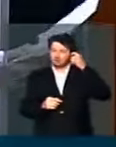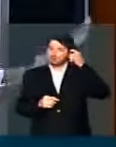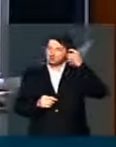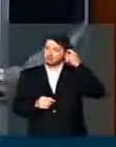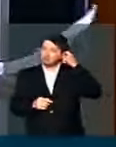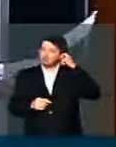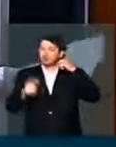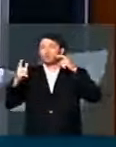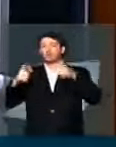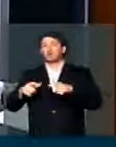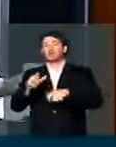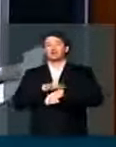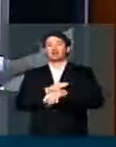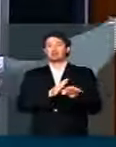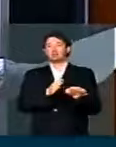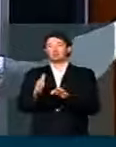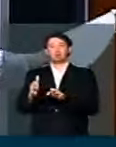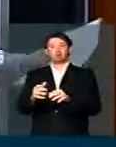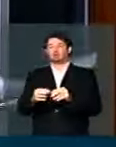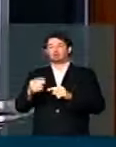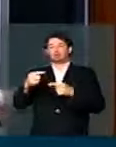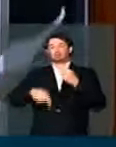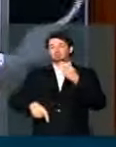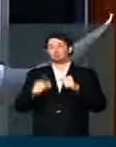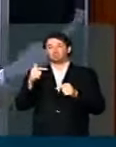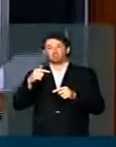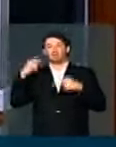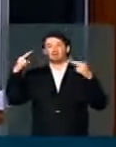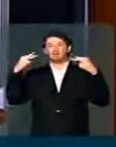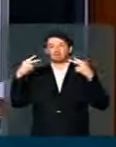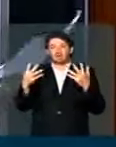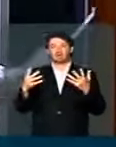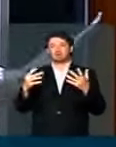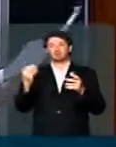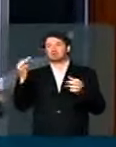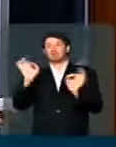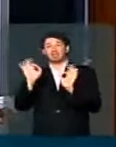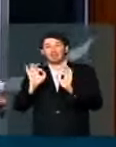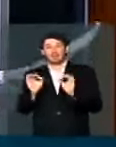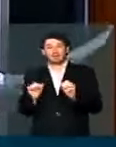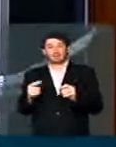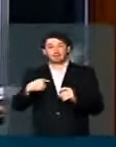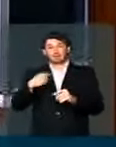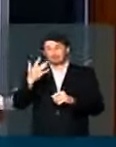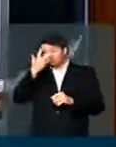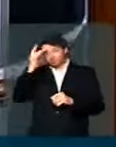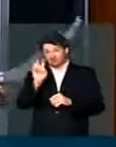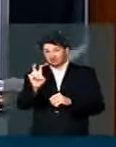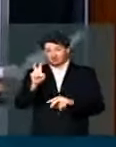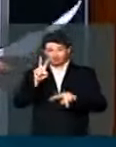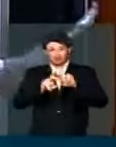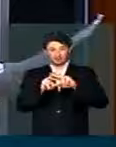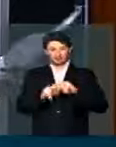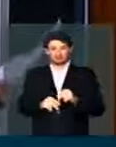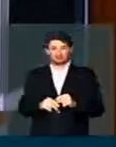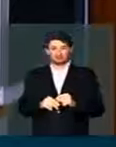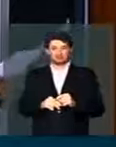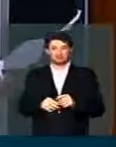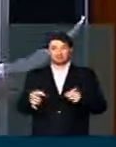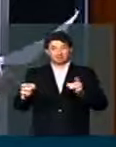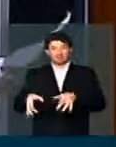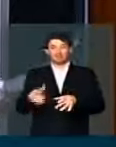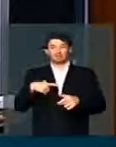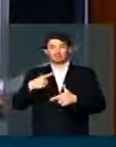temporário. O local é totalmente irregular. Não tem uma ventilação. E eu tenho ali cinco presos que são desertores,